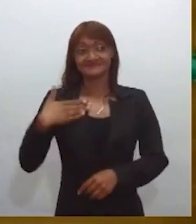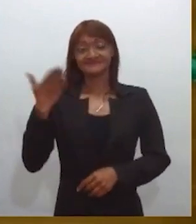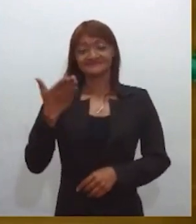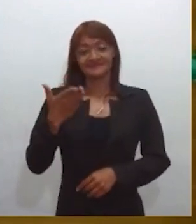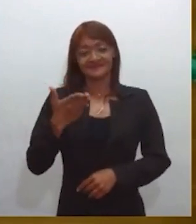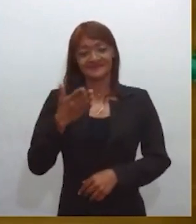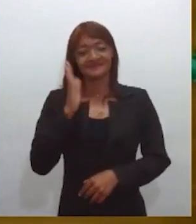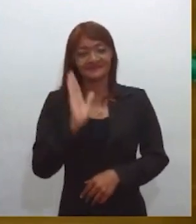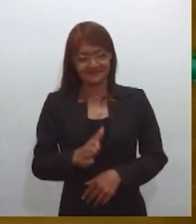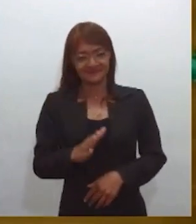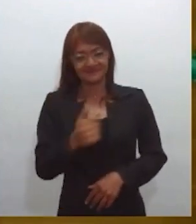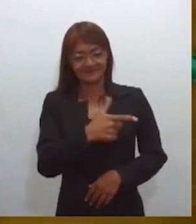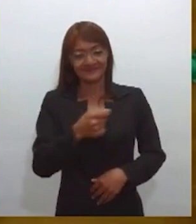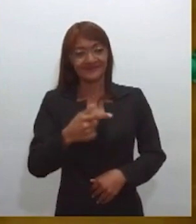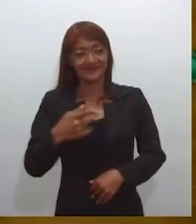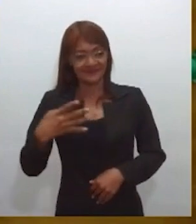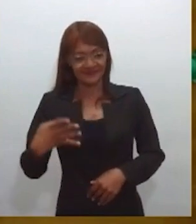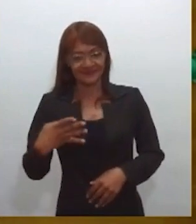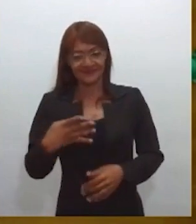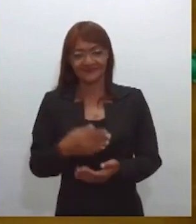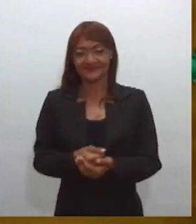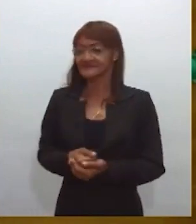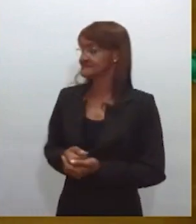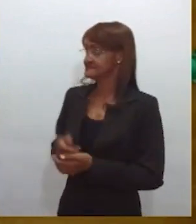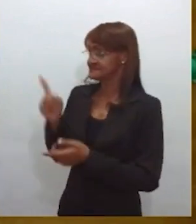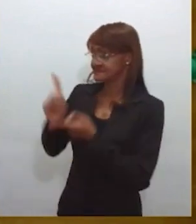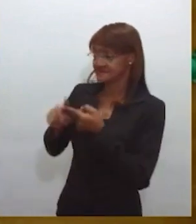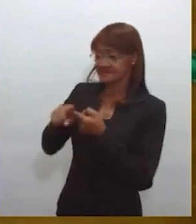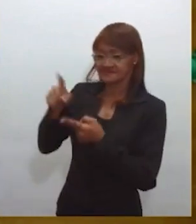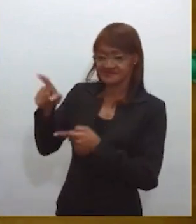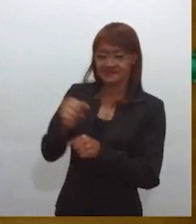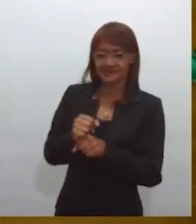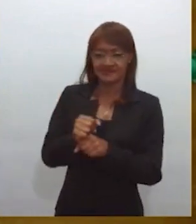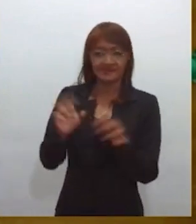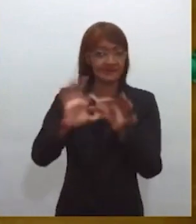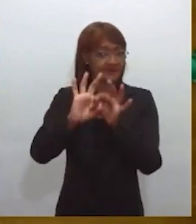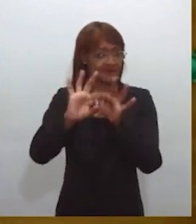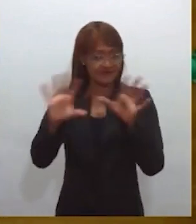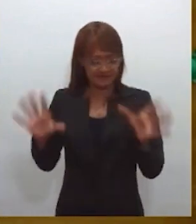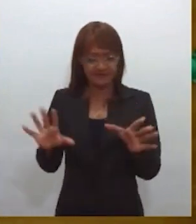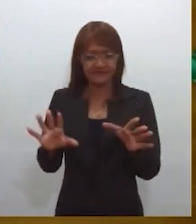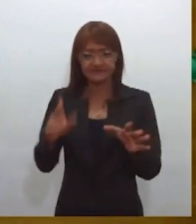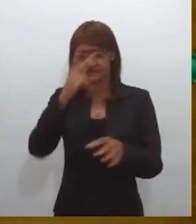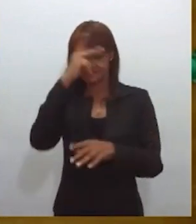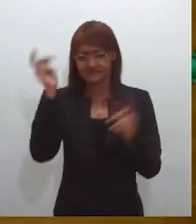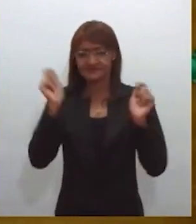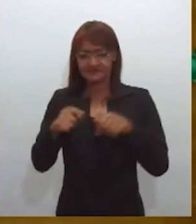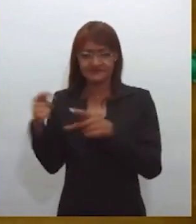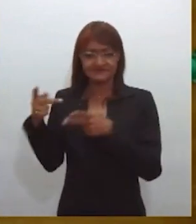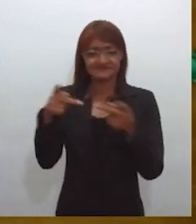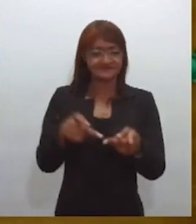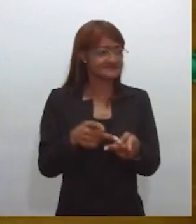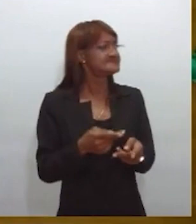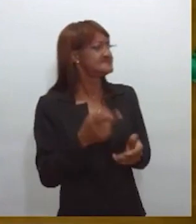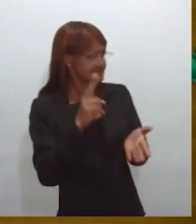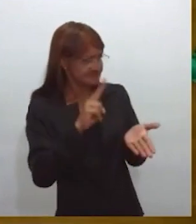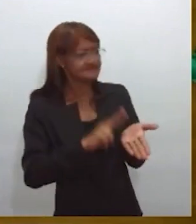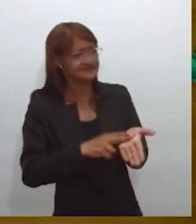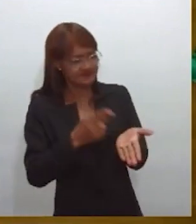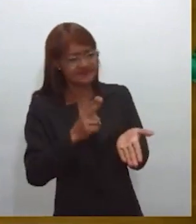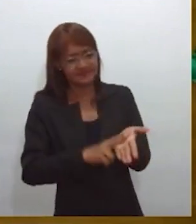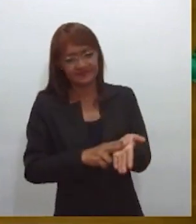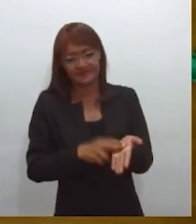2024. É importante falar que são portas abertas, né? As pessoas podem vir conferir de perto. Sim, sim. É um trabalho que